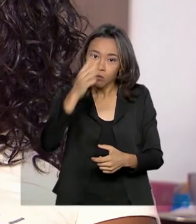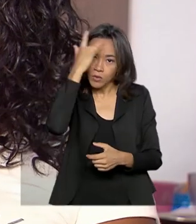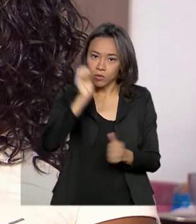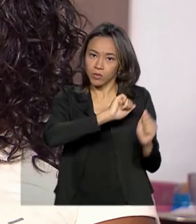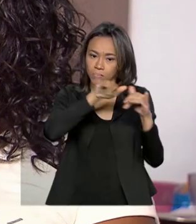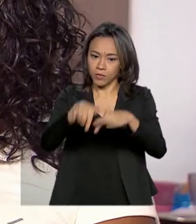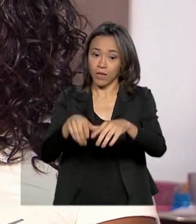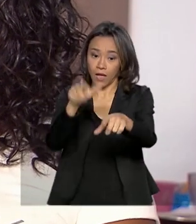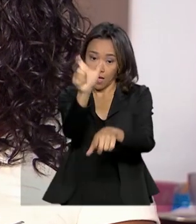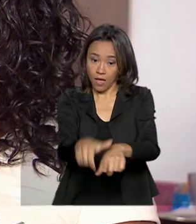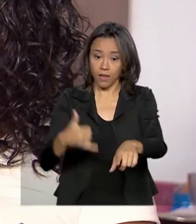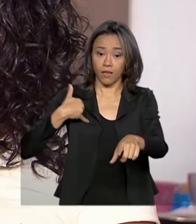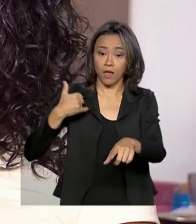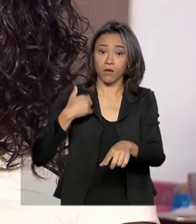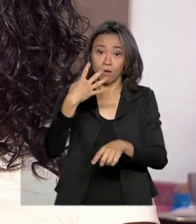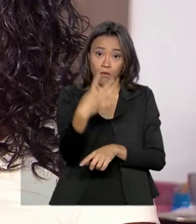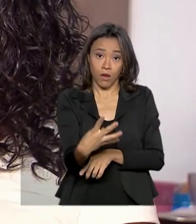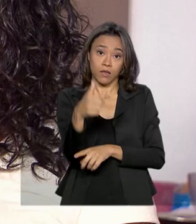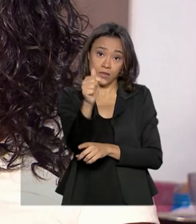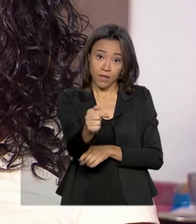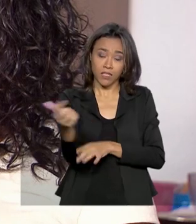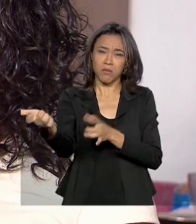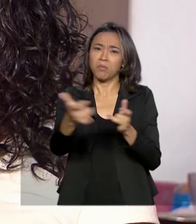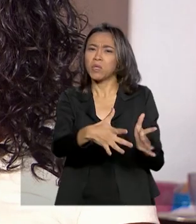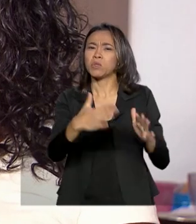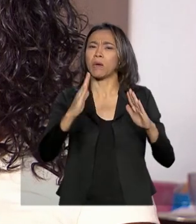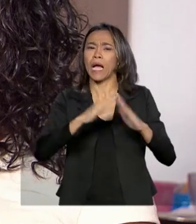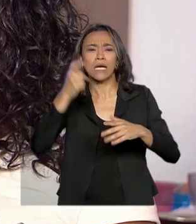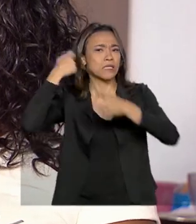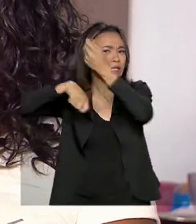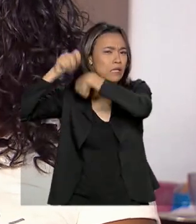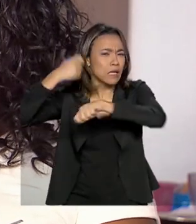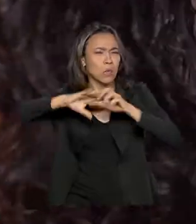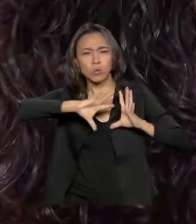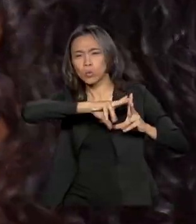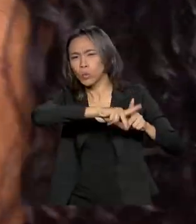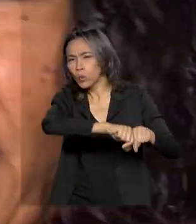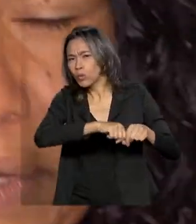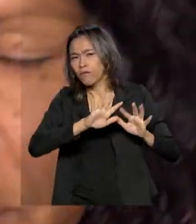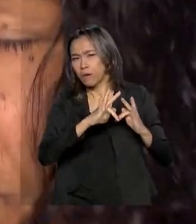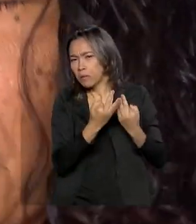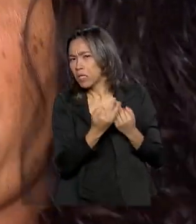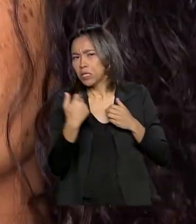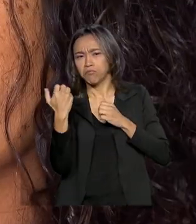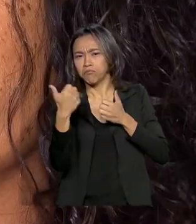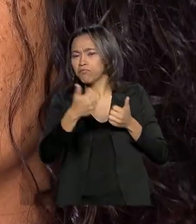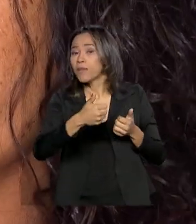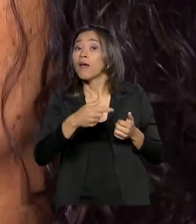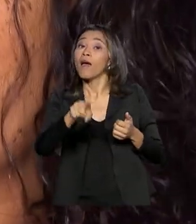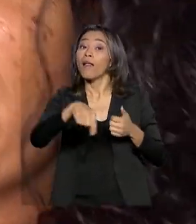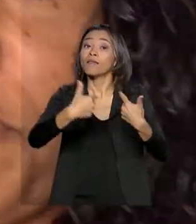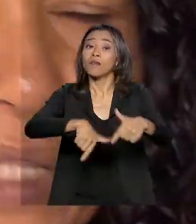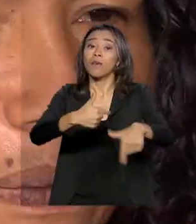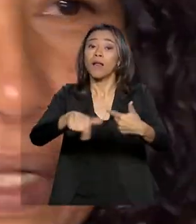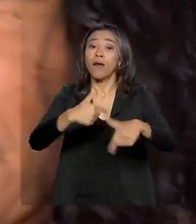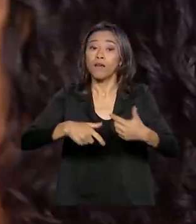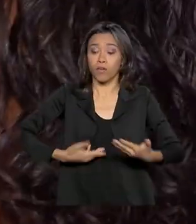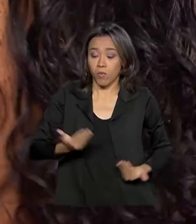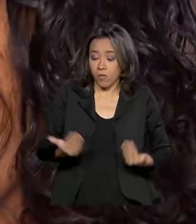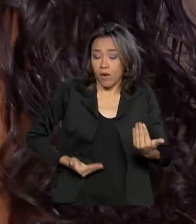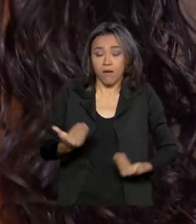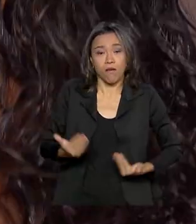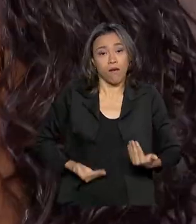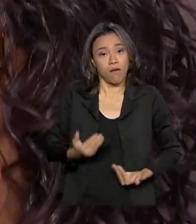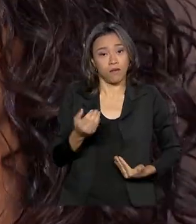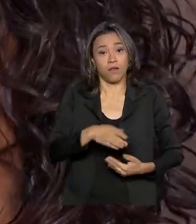47 anos deixou sua casa, salão de beleza e família para trás, conta que trabalhava de empregada doméstica em Boa Vista,